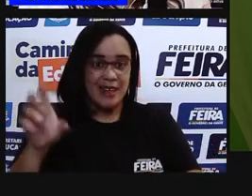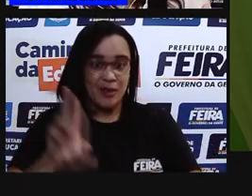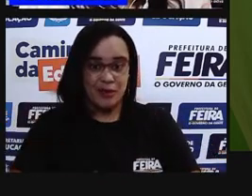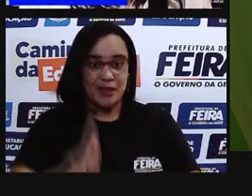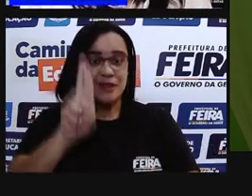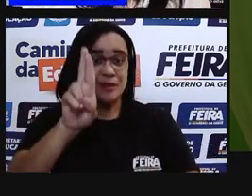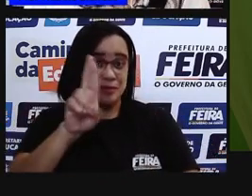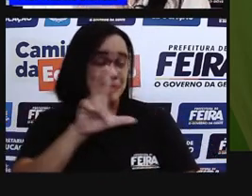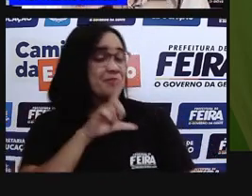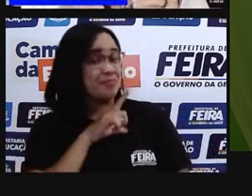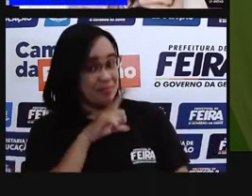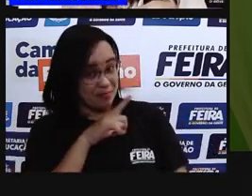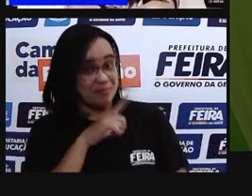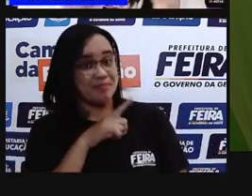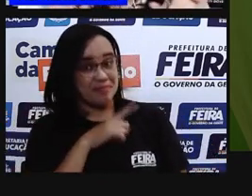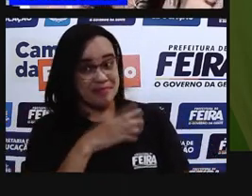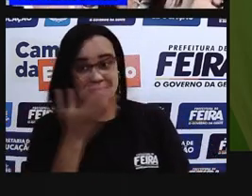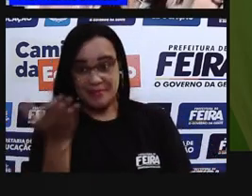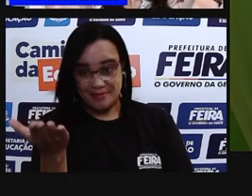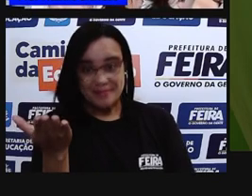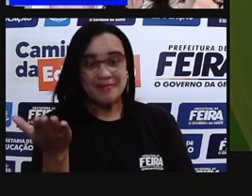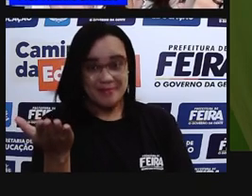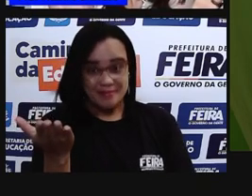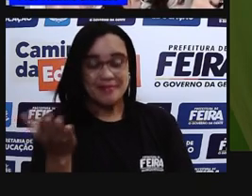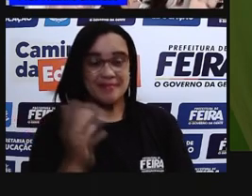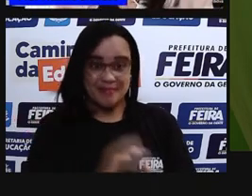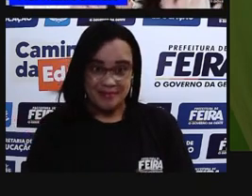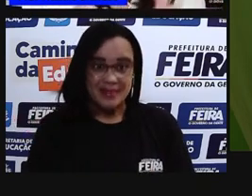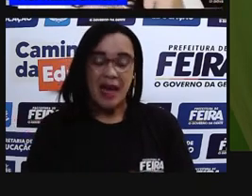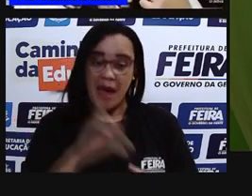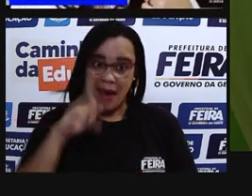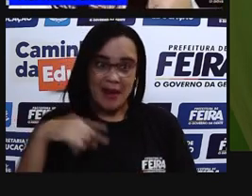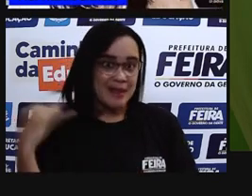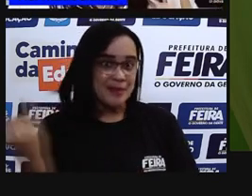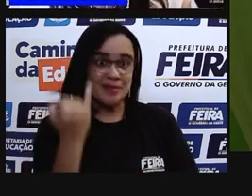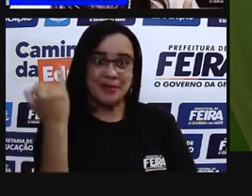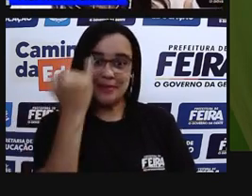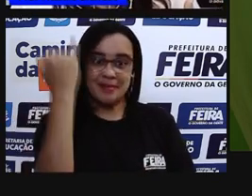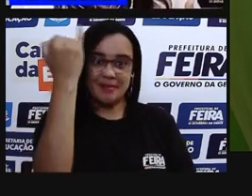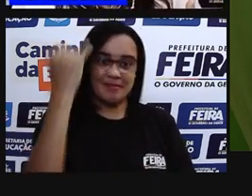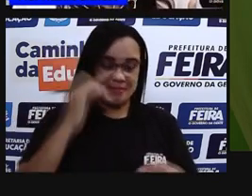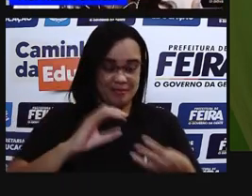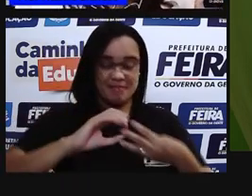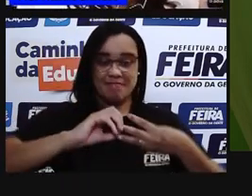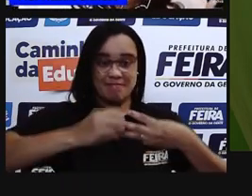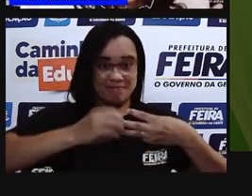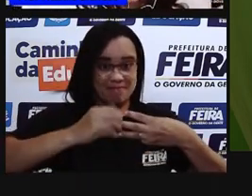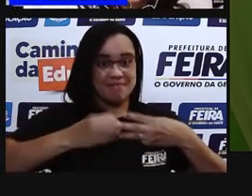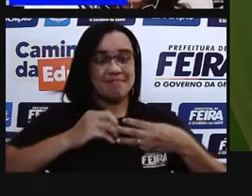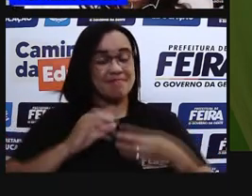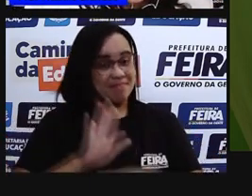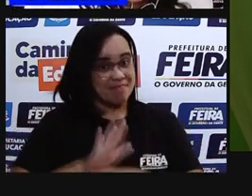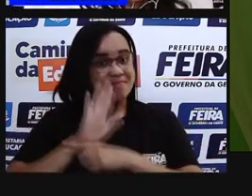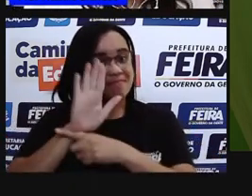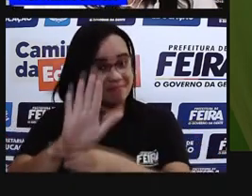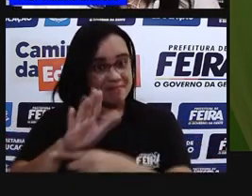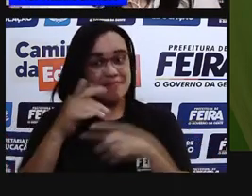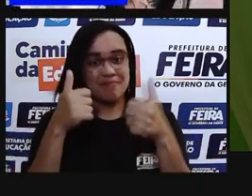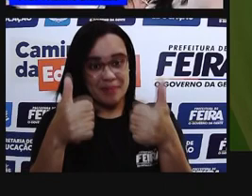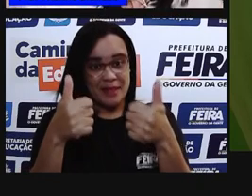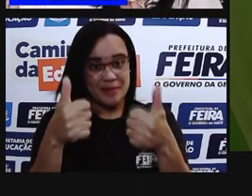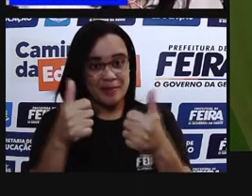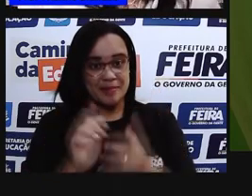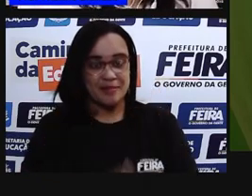acontece? Essas organelas, cada uma vai ter uma função. A gente já viu que a mitocôndria tem a divisão de trabalho,